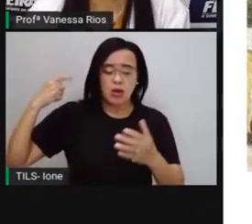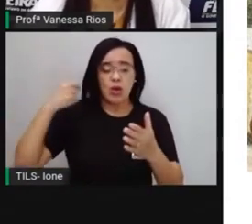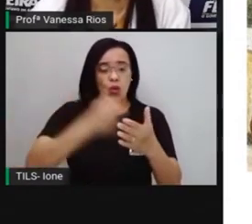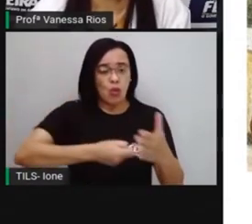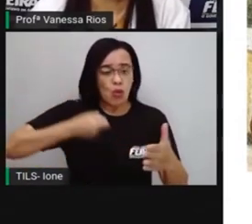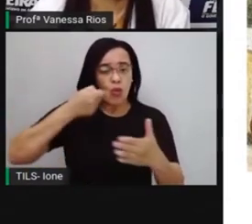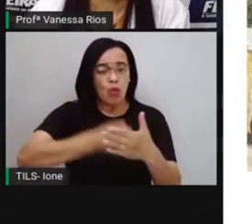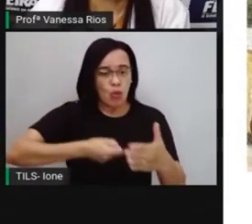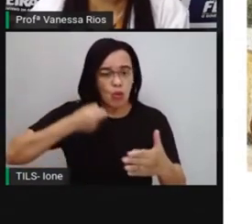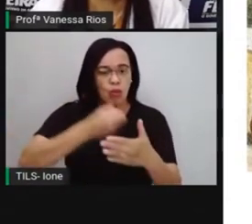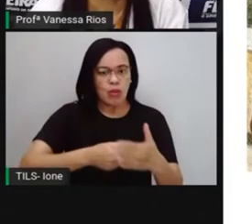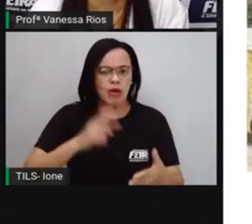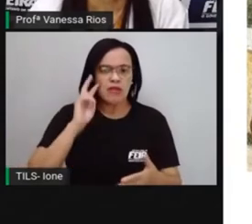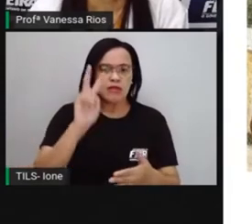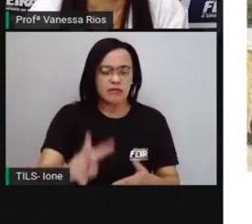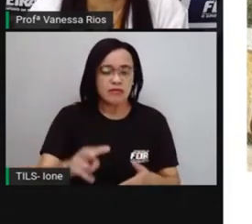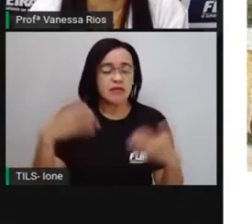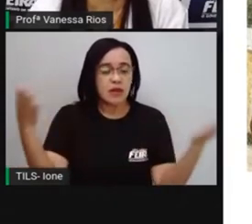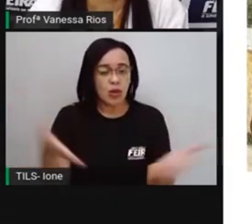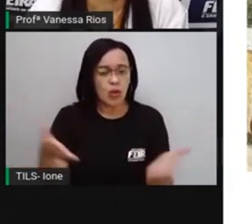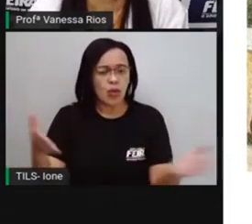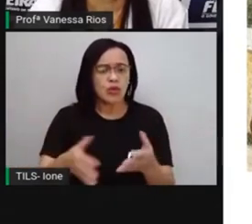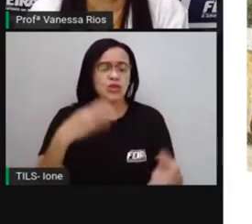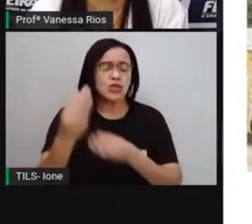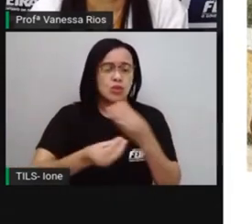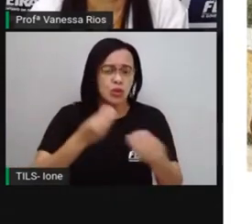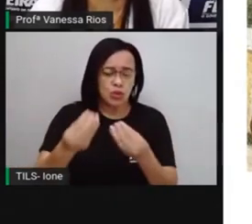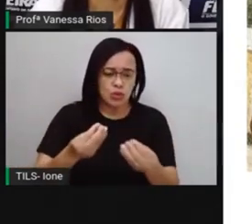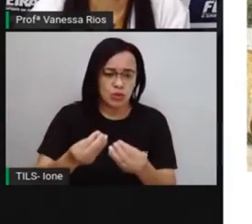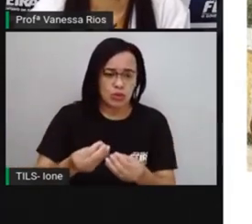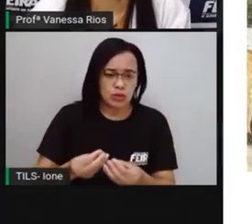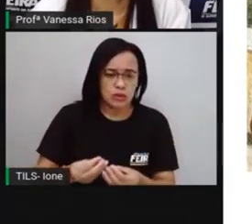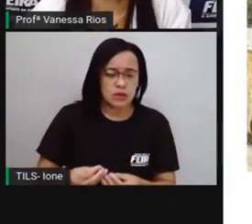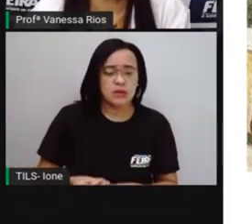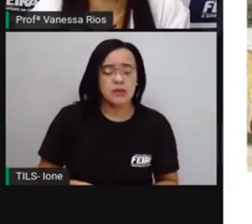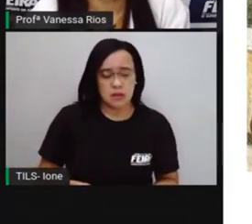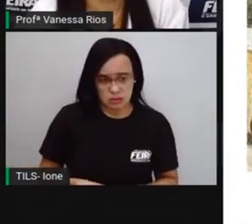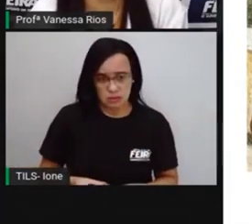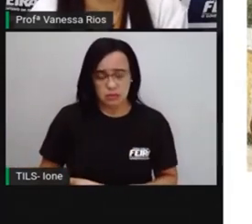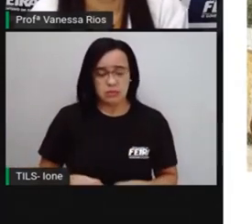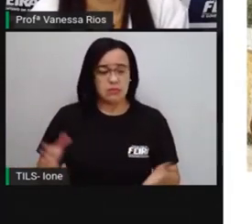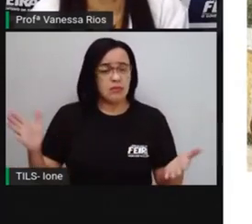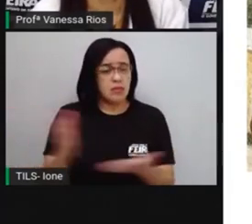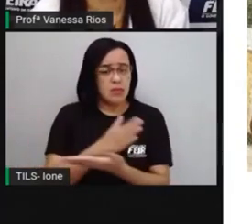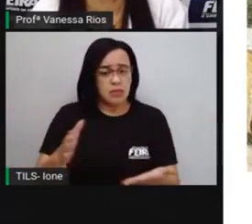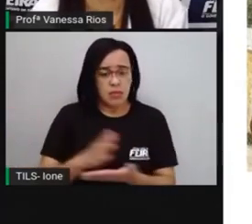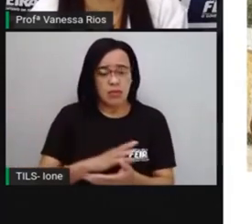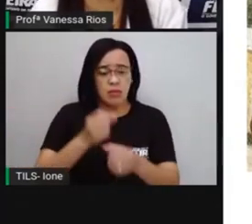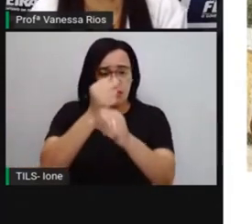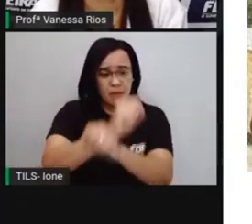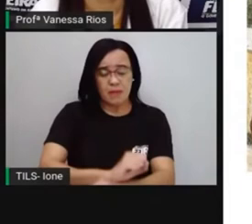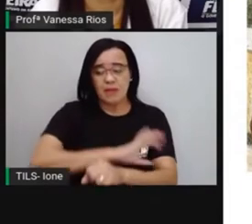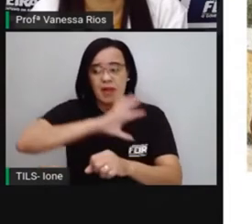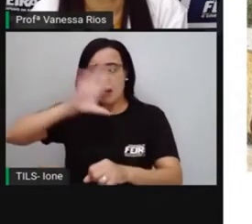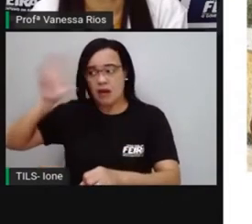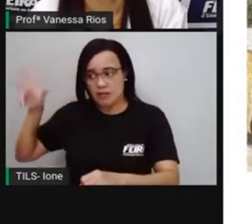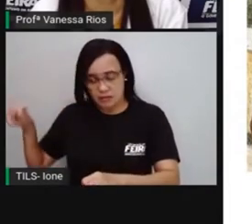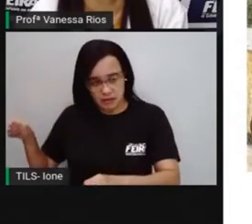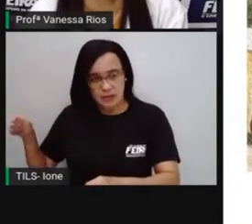consequências negativas para os africanos ou os afrodescendentes como são muito chamados,